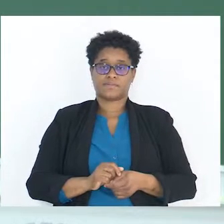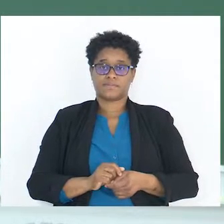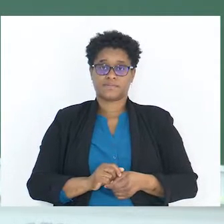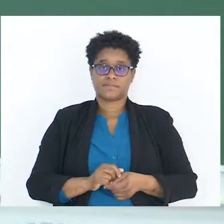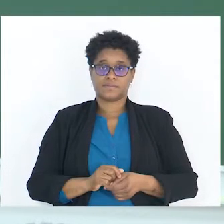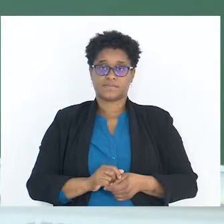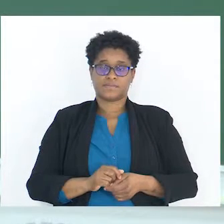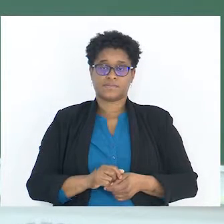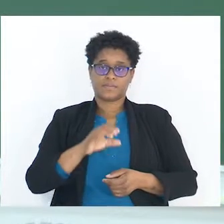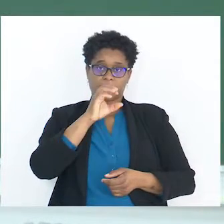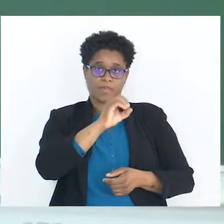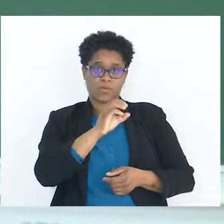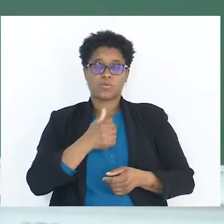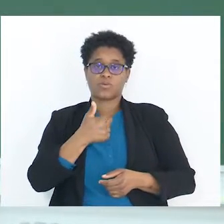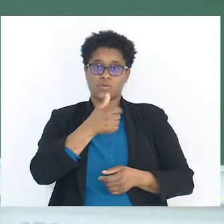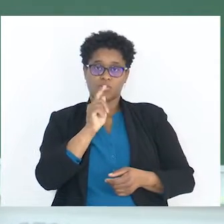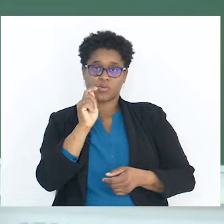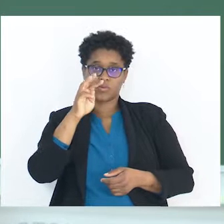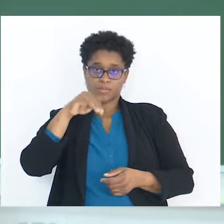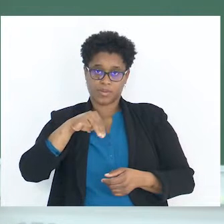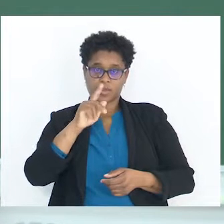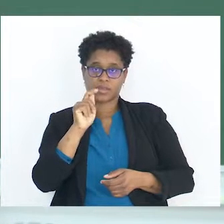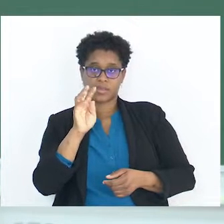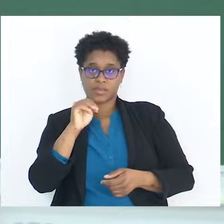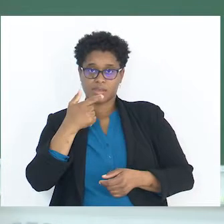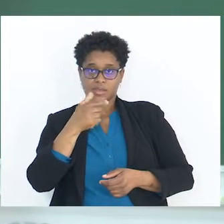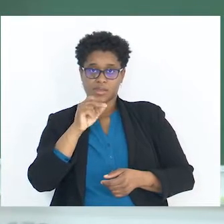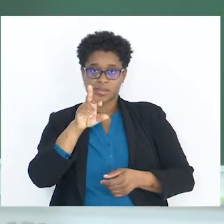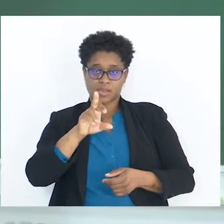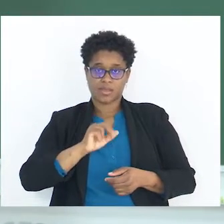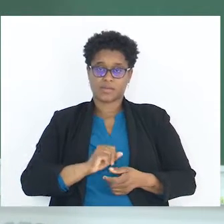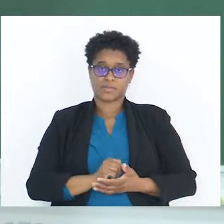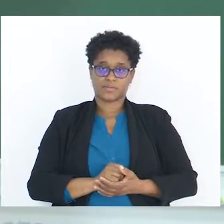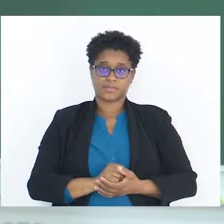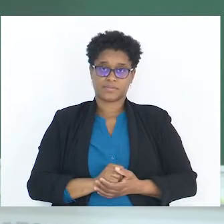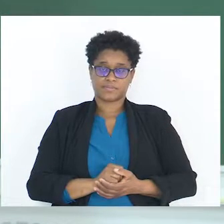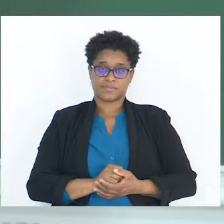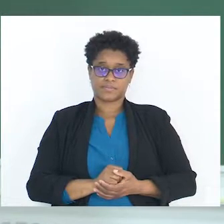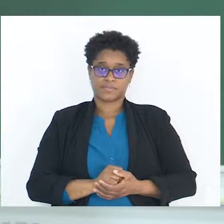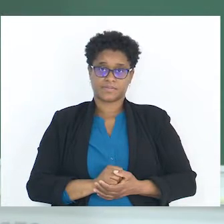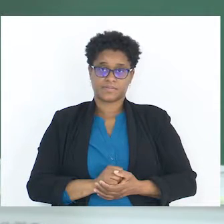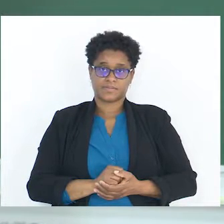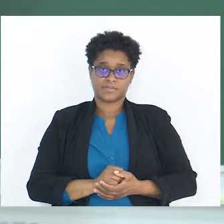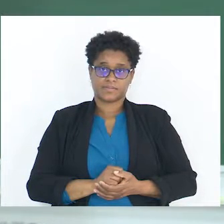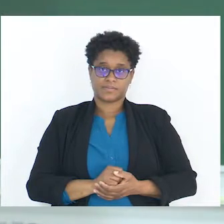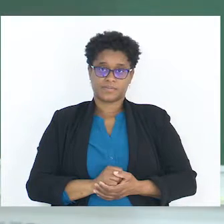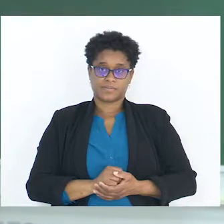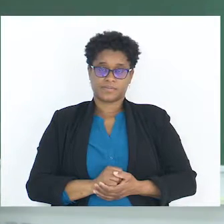o bem-estar...